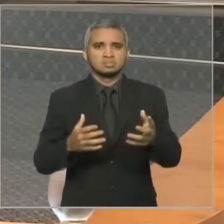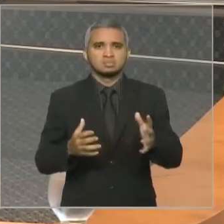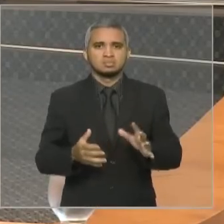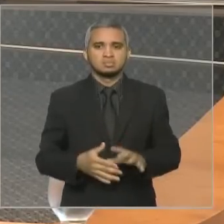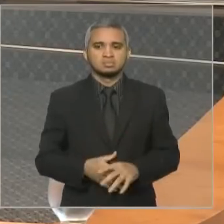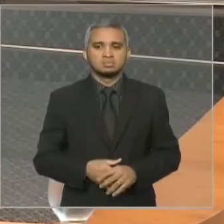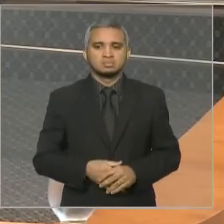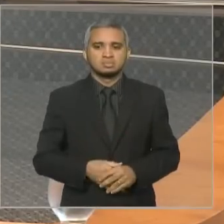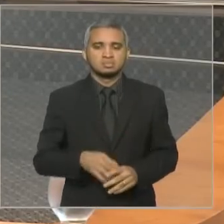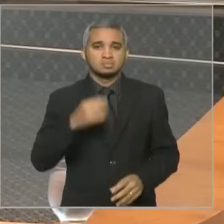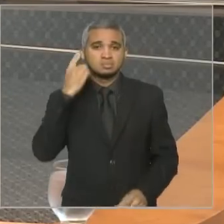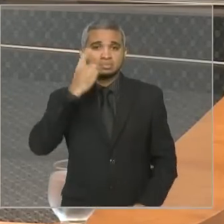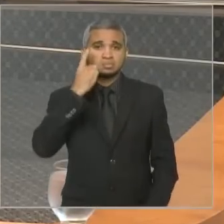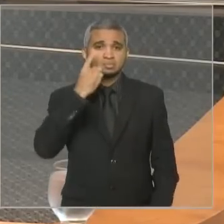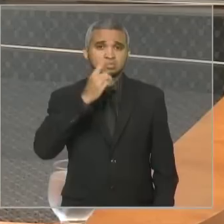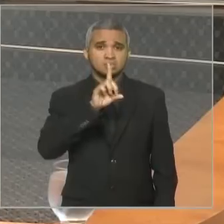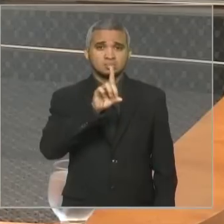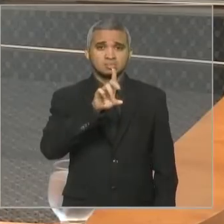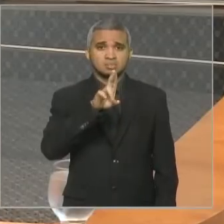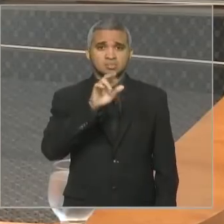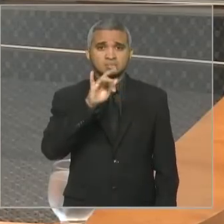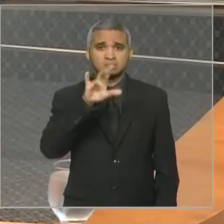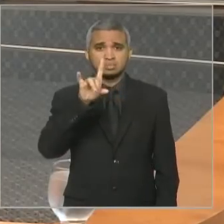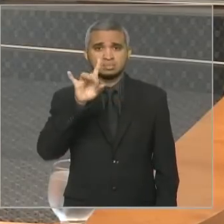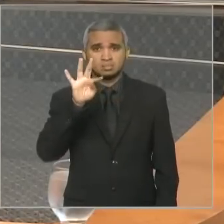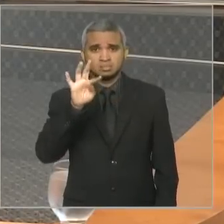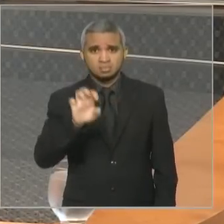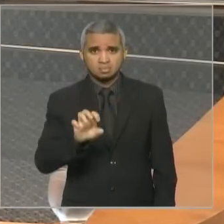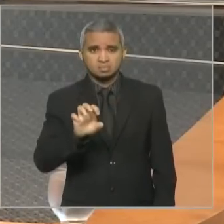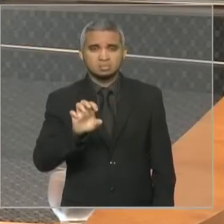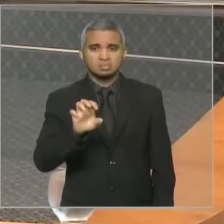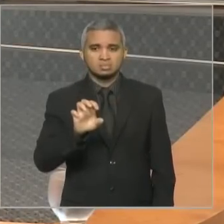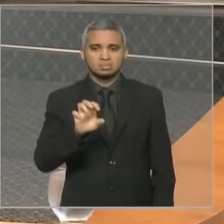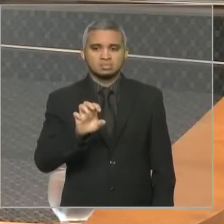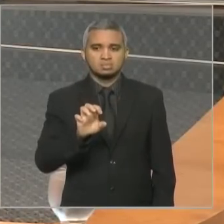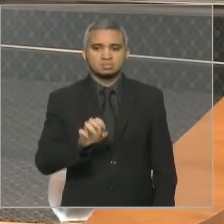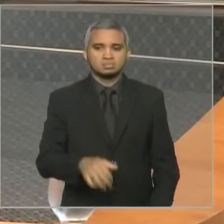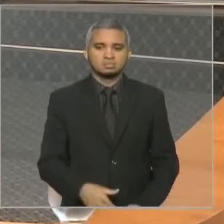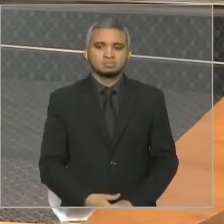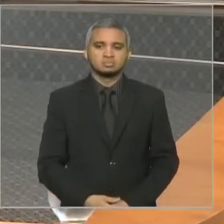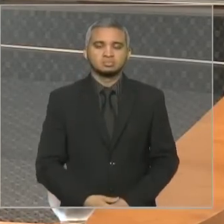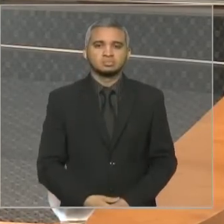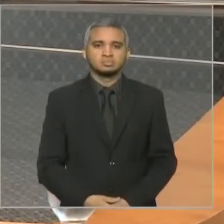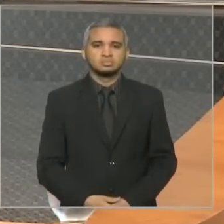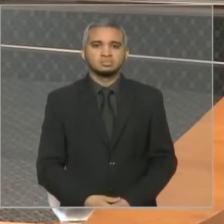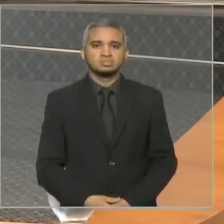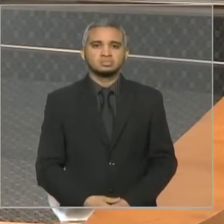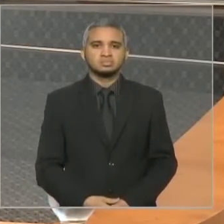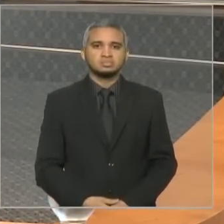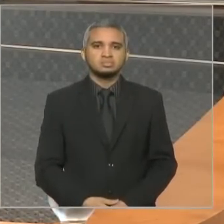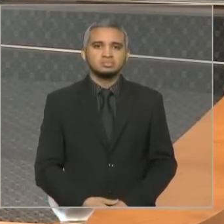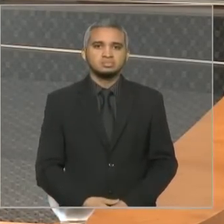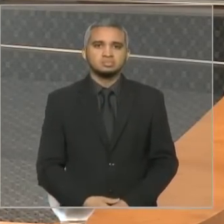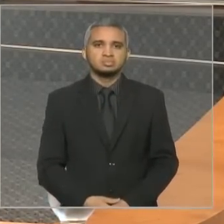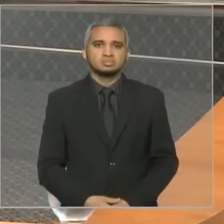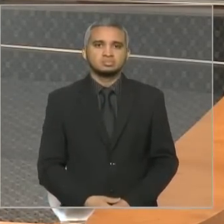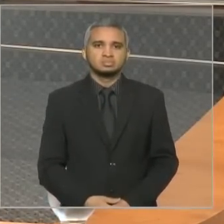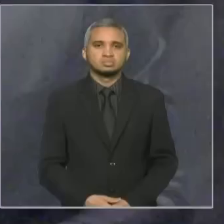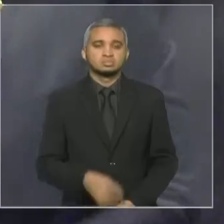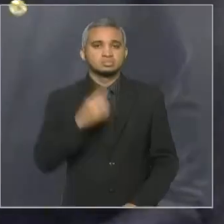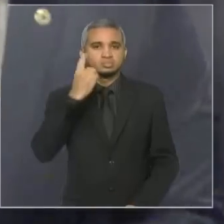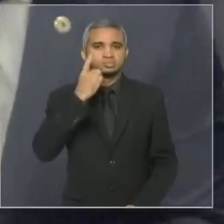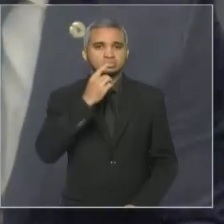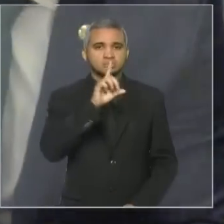ofendi. Deputado Duarte, Duarte Júnior, deputado César está com a palavra. Eu estou aqui. Eu não vou deixar a hipocrisia aqui, não. Deputado Duarte, por